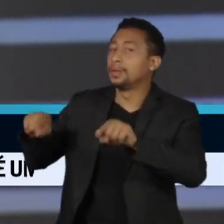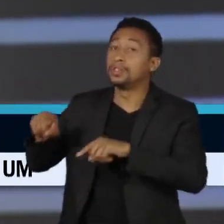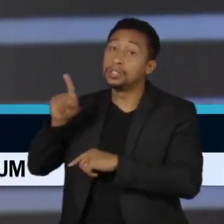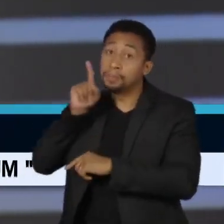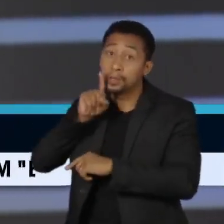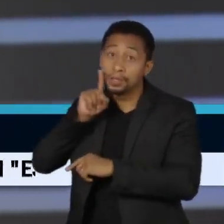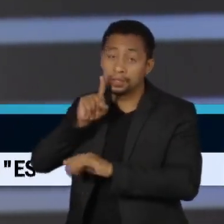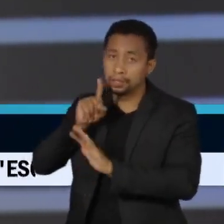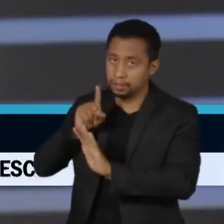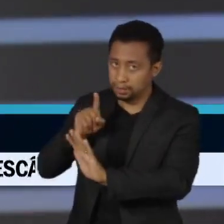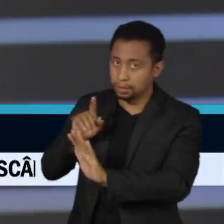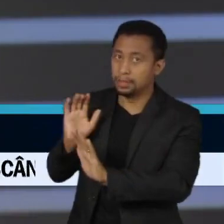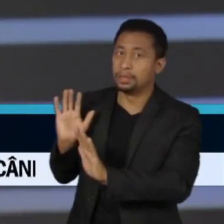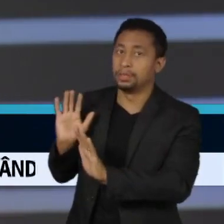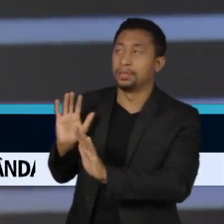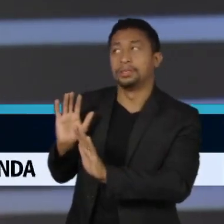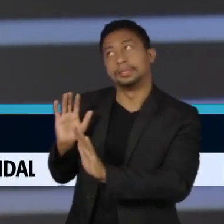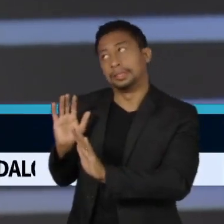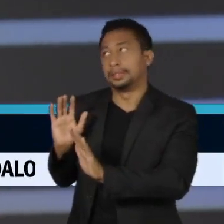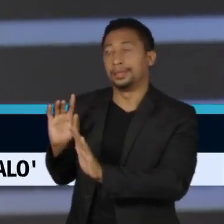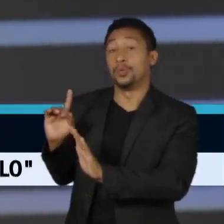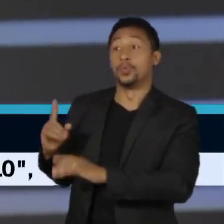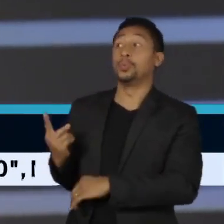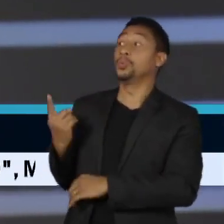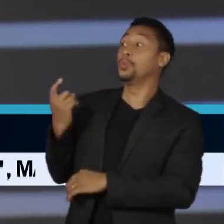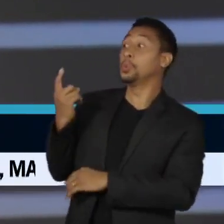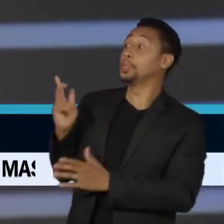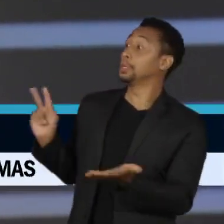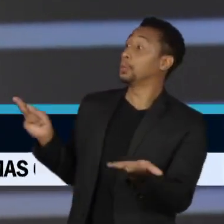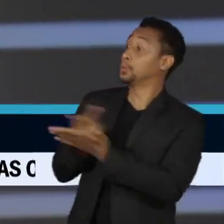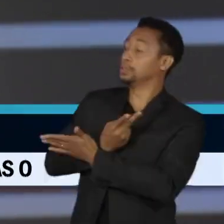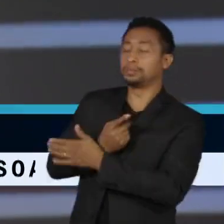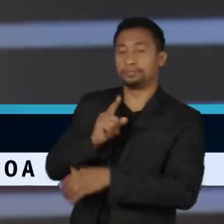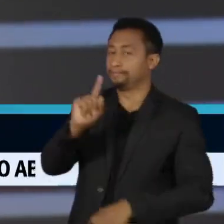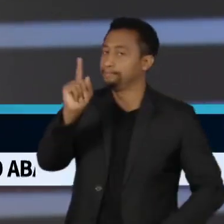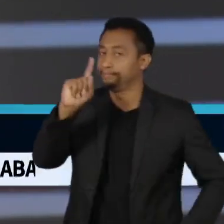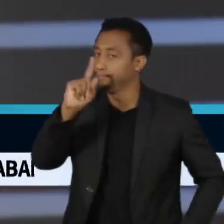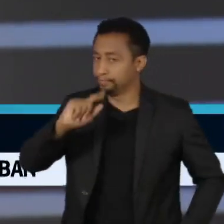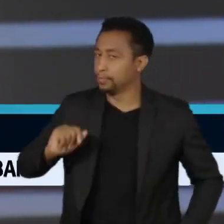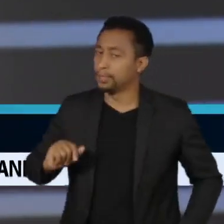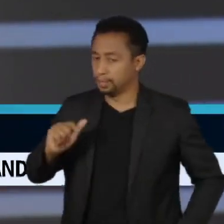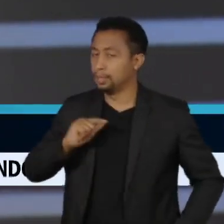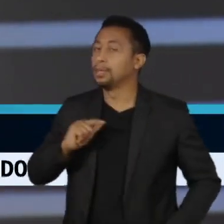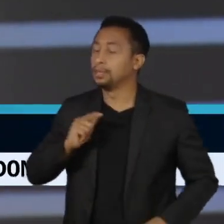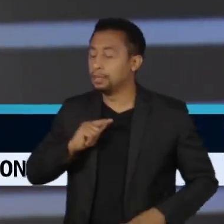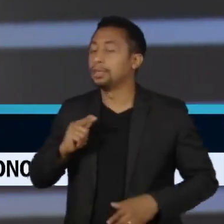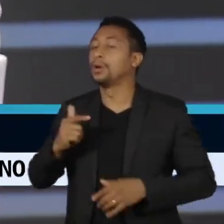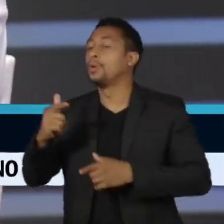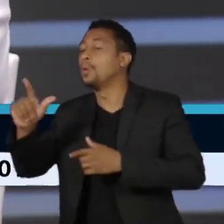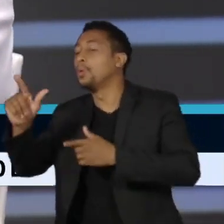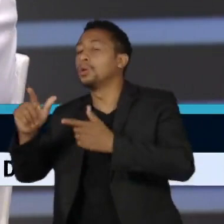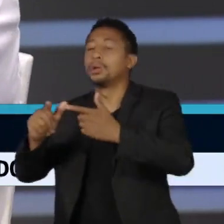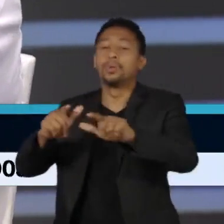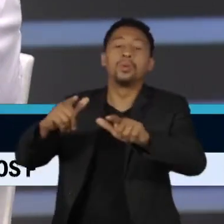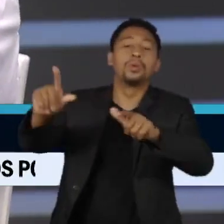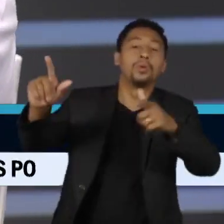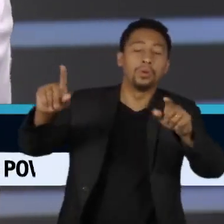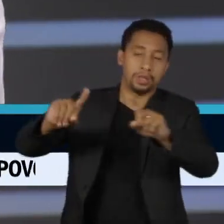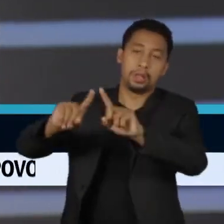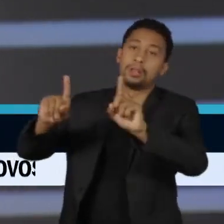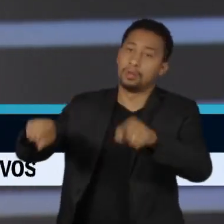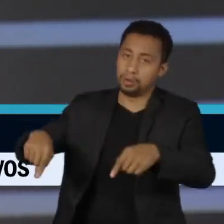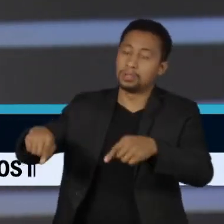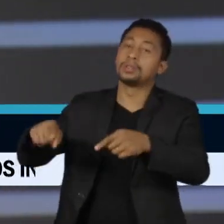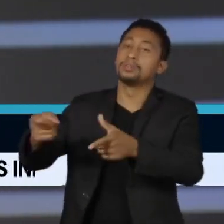caso isolado no varejo e os bancos estão retraindo o crédito, estão